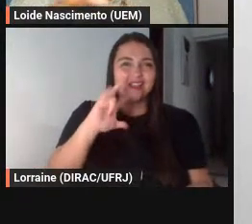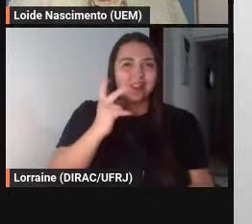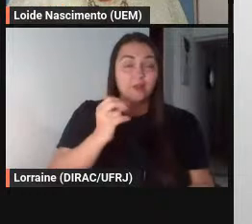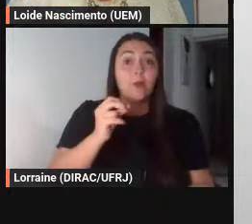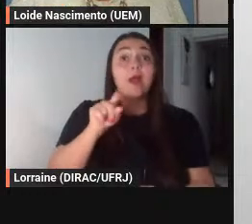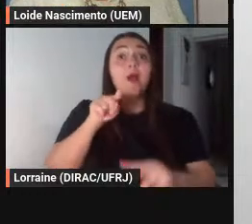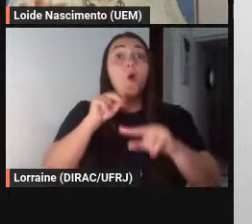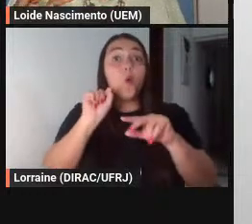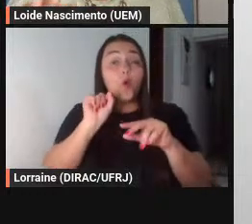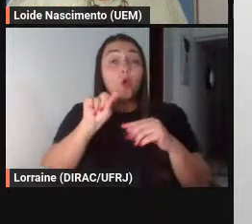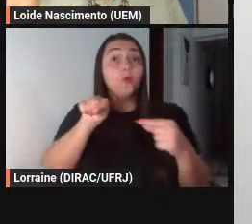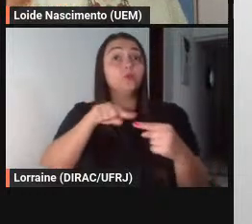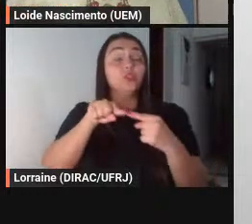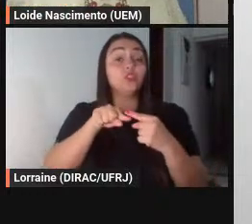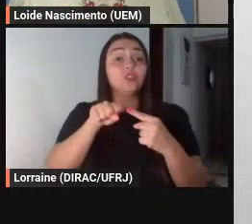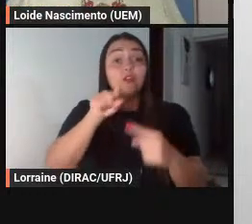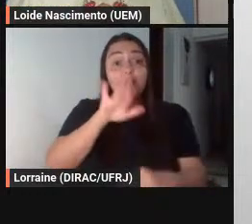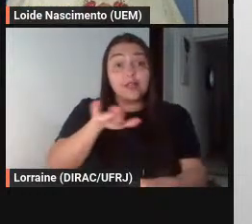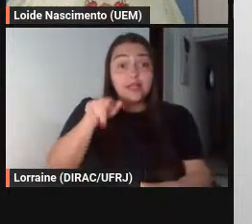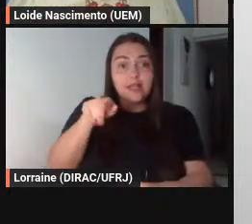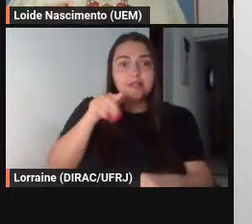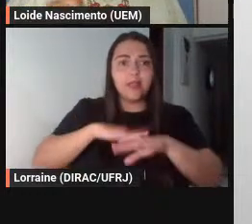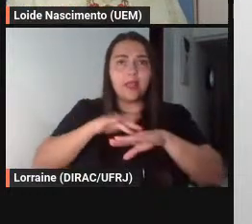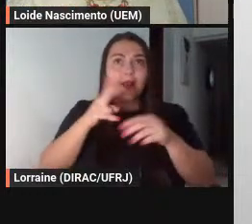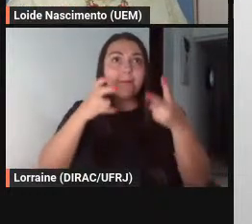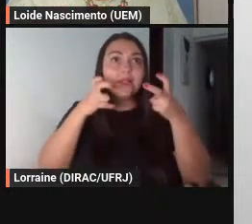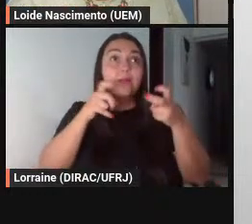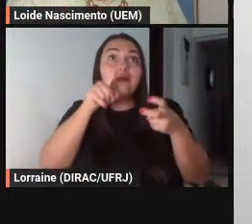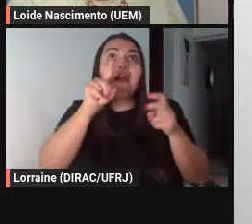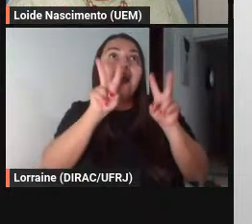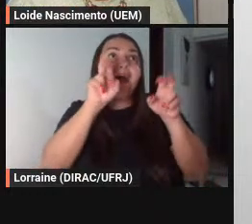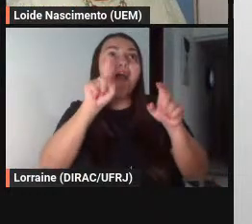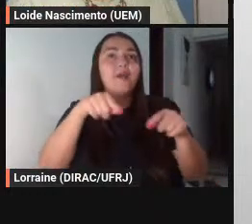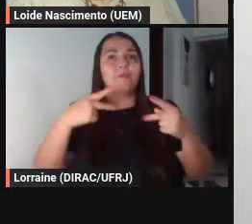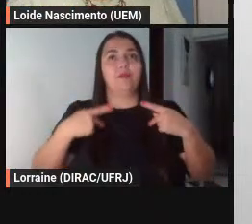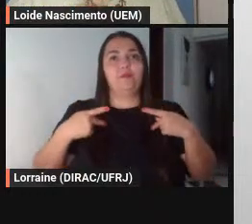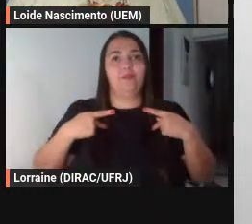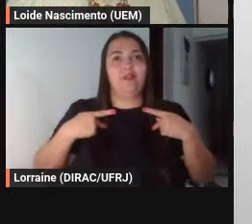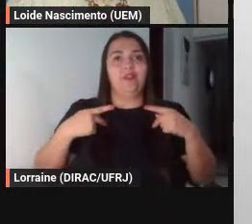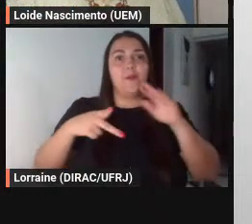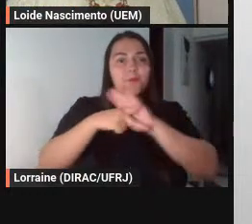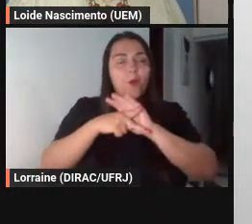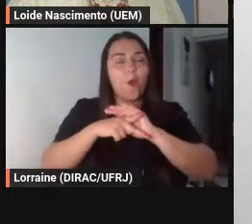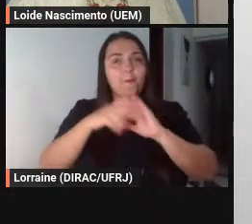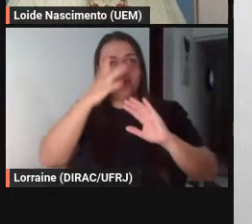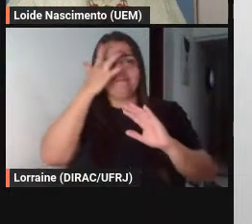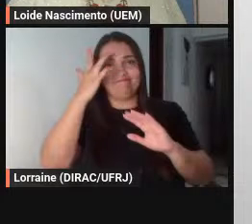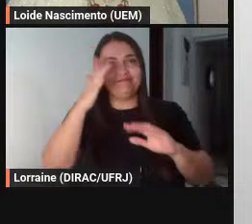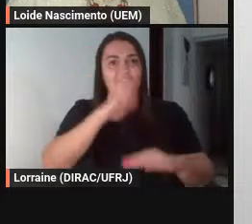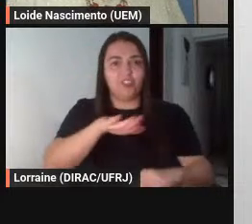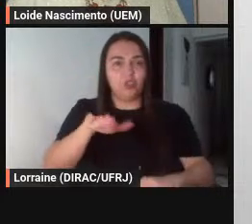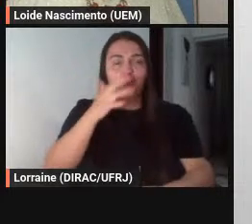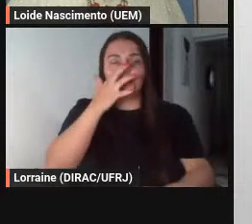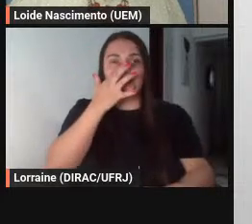perceba que aquilo é pra ela é pra né pro público infantil próximo slide